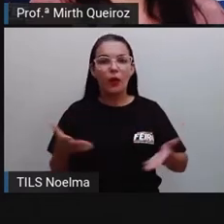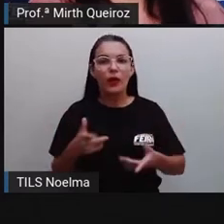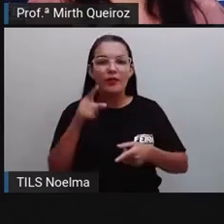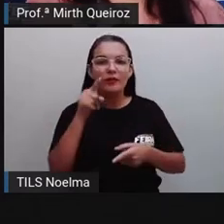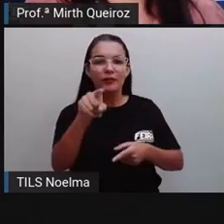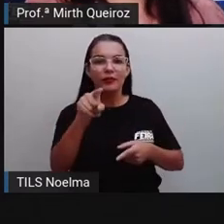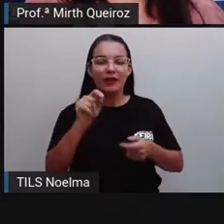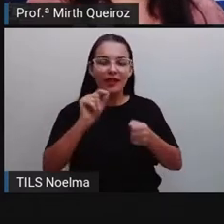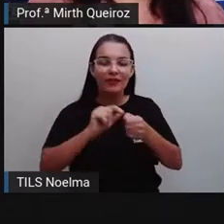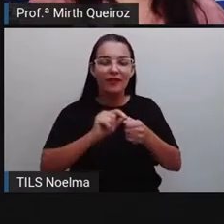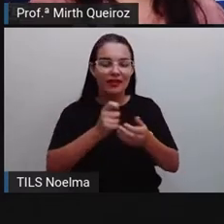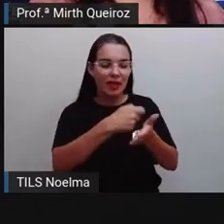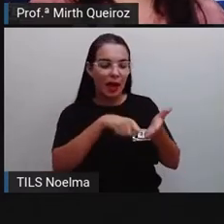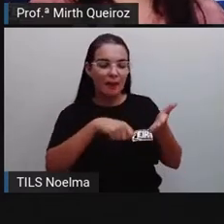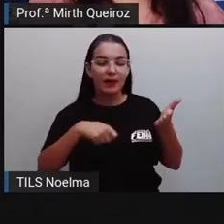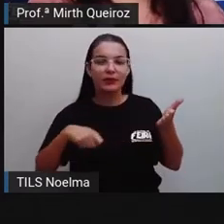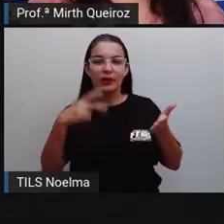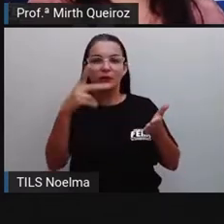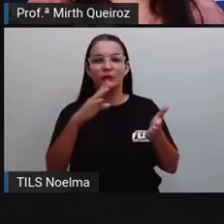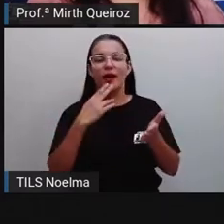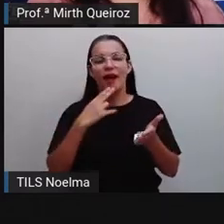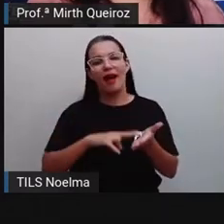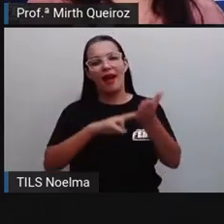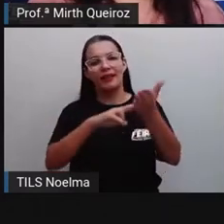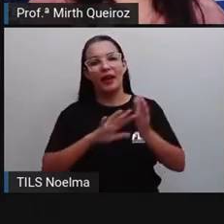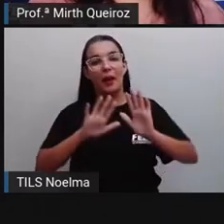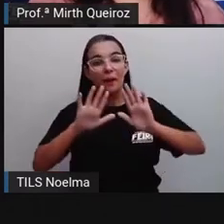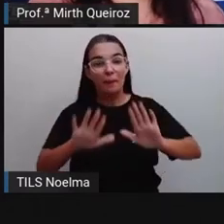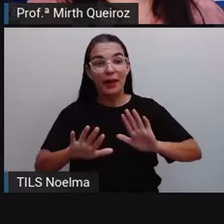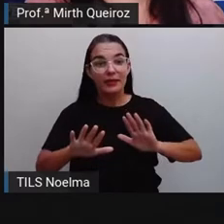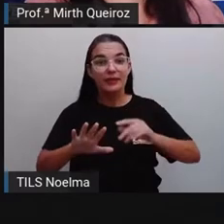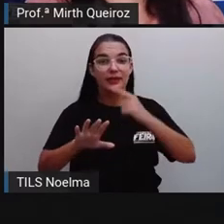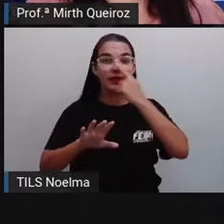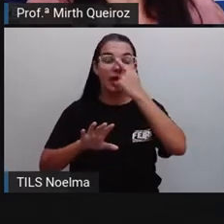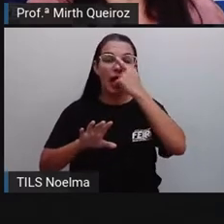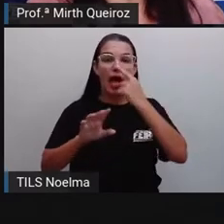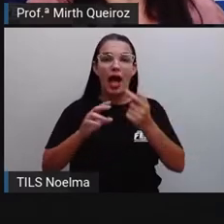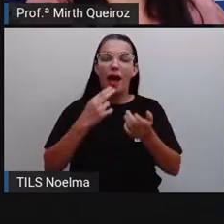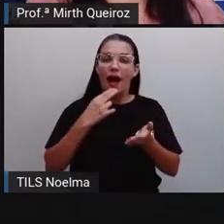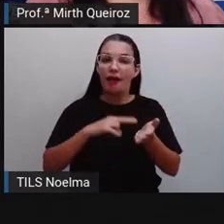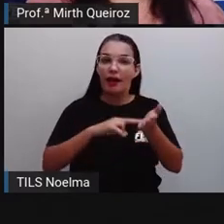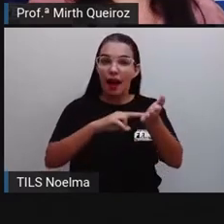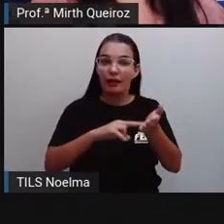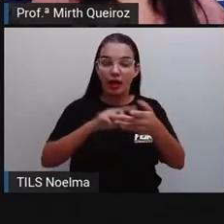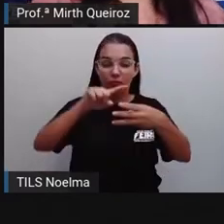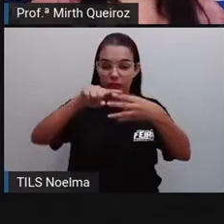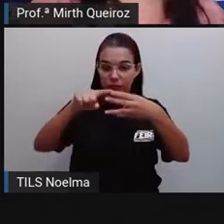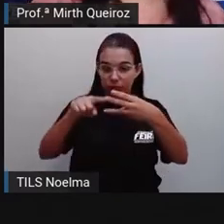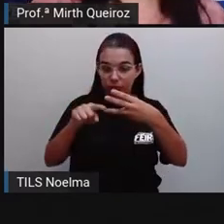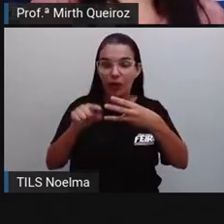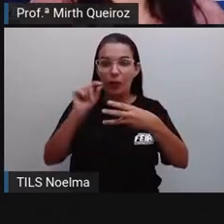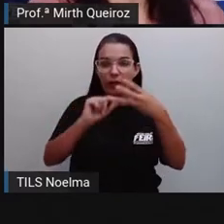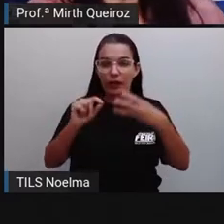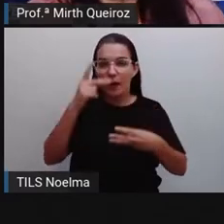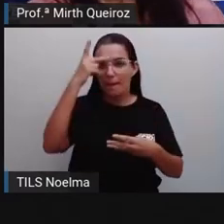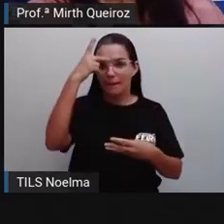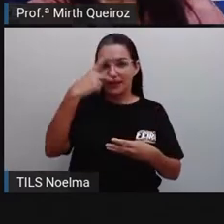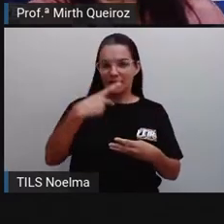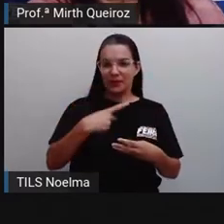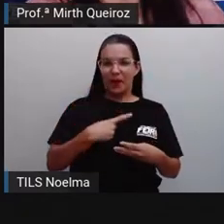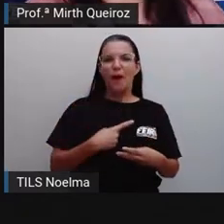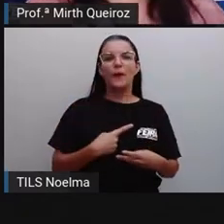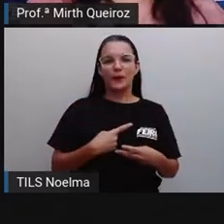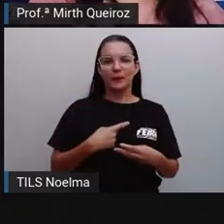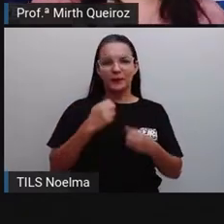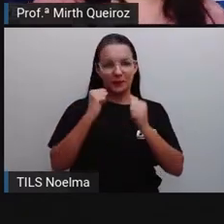carta. Só que a carta que nós iremos produzir será uma carta pessoal. O que é uma carta pessoal, Prô?